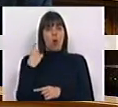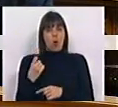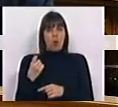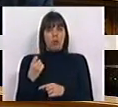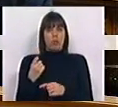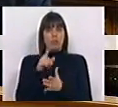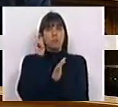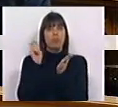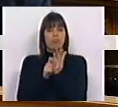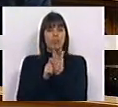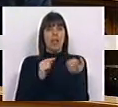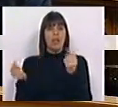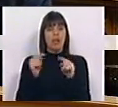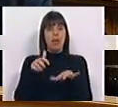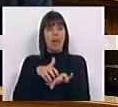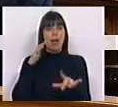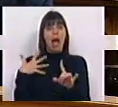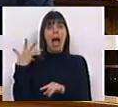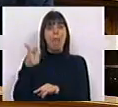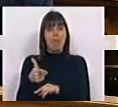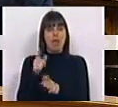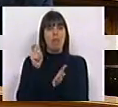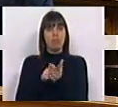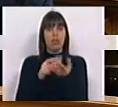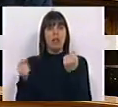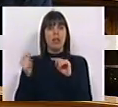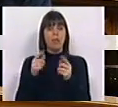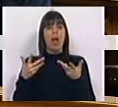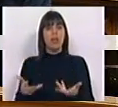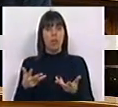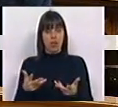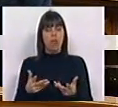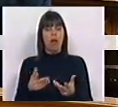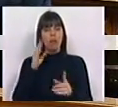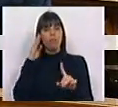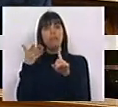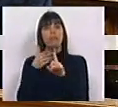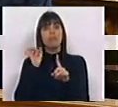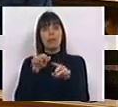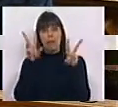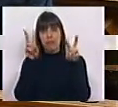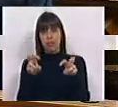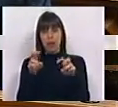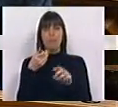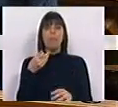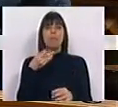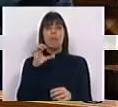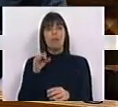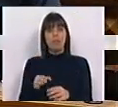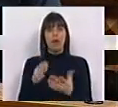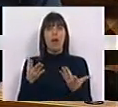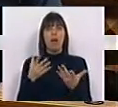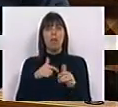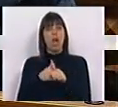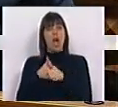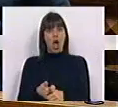ontem agendou para debate em plenário amanhã um debate de atualidade que versará sobre esse tema. O Partido Comunista